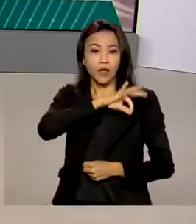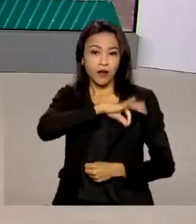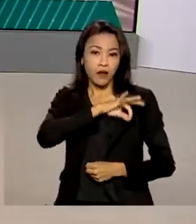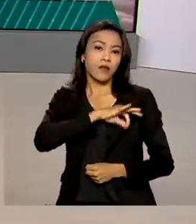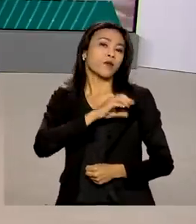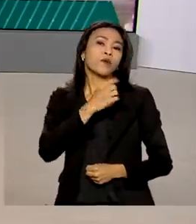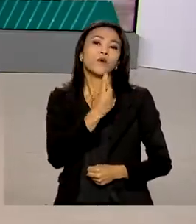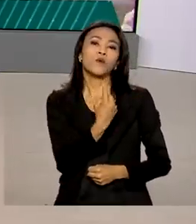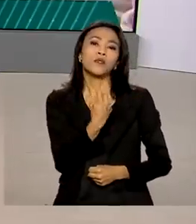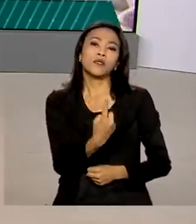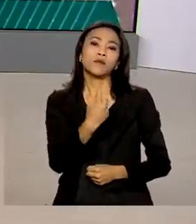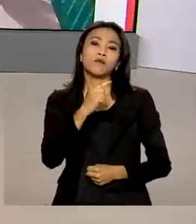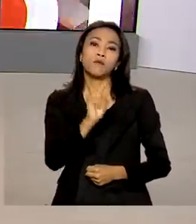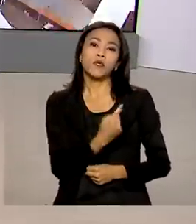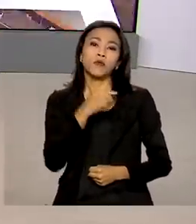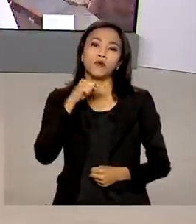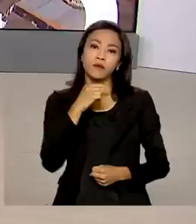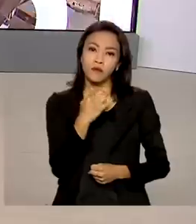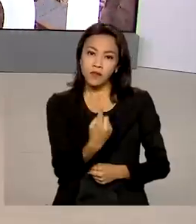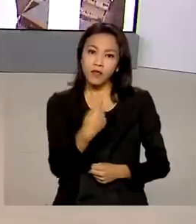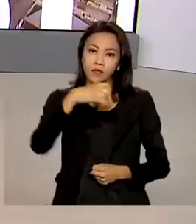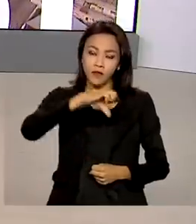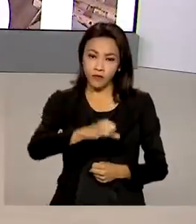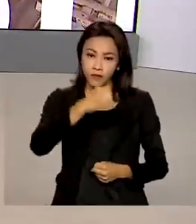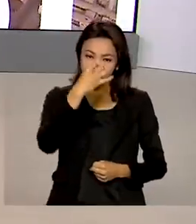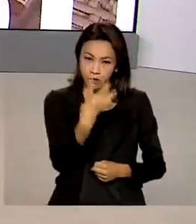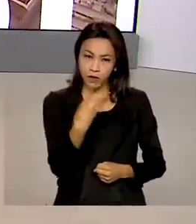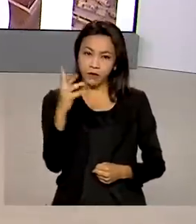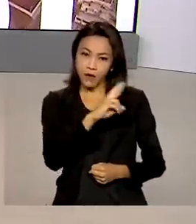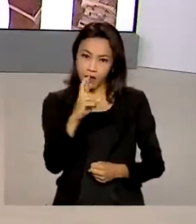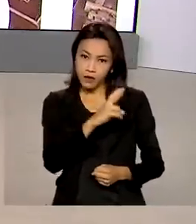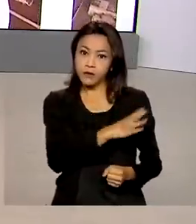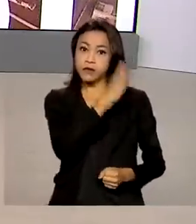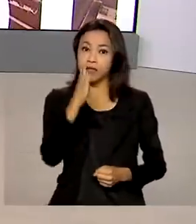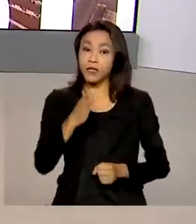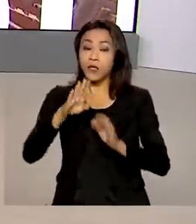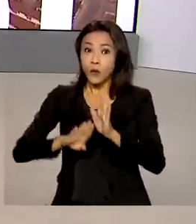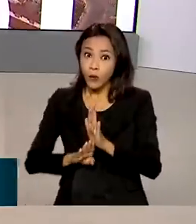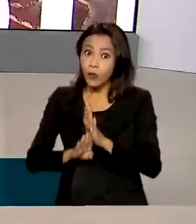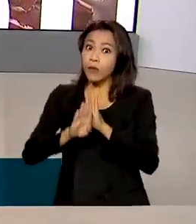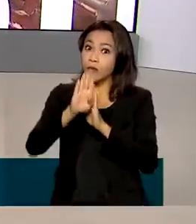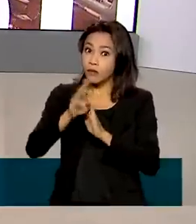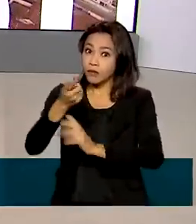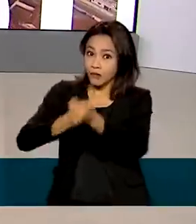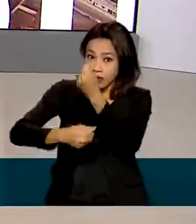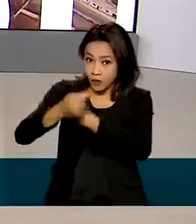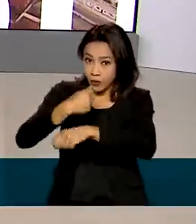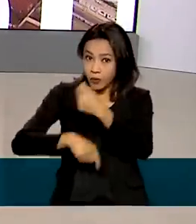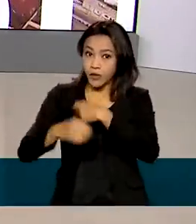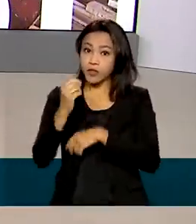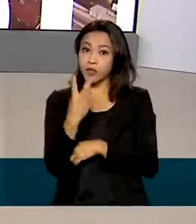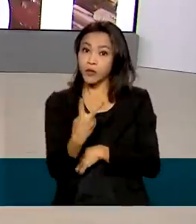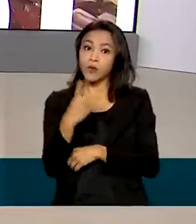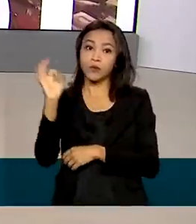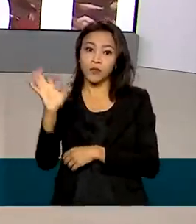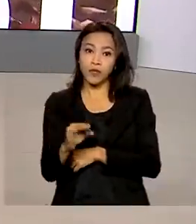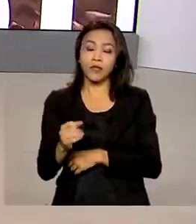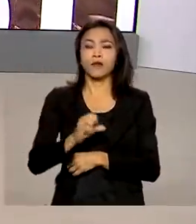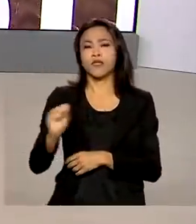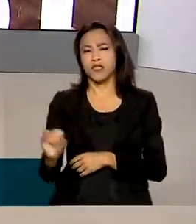$ 1.194. A previsão é de crescimento da economia de 2,5%, inflação de 3